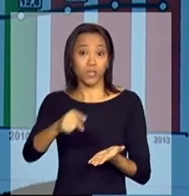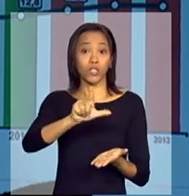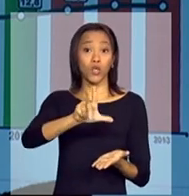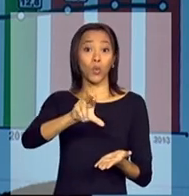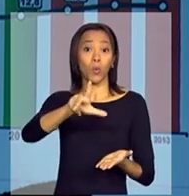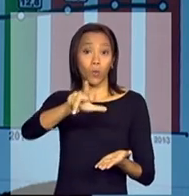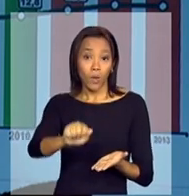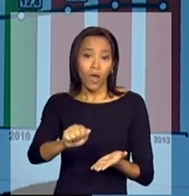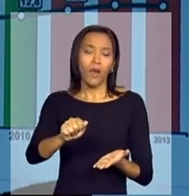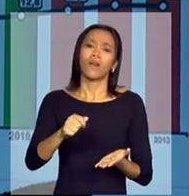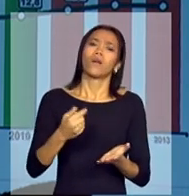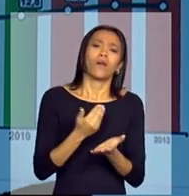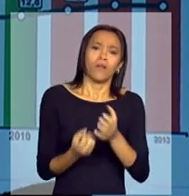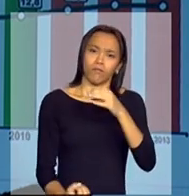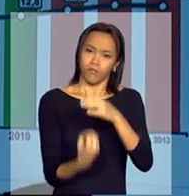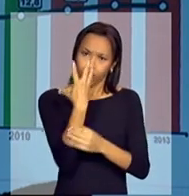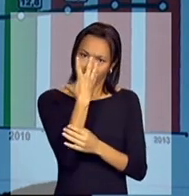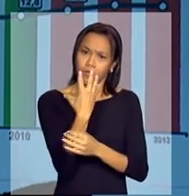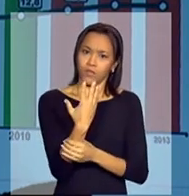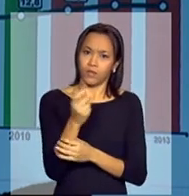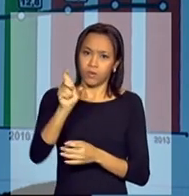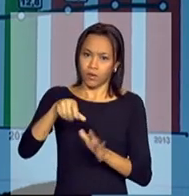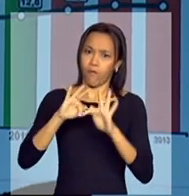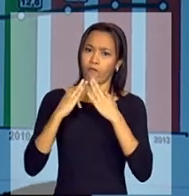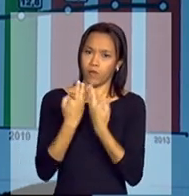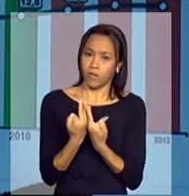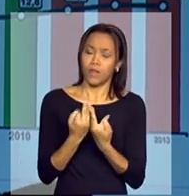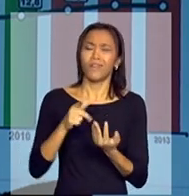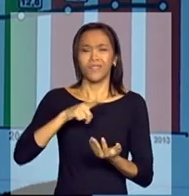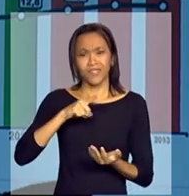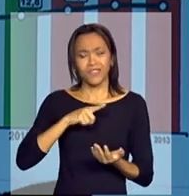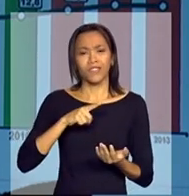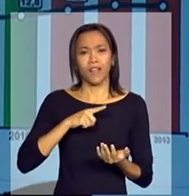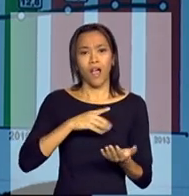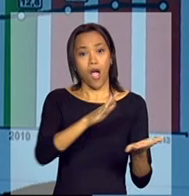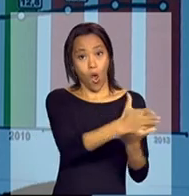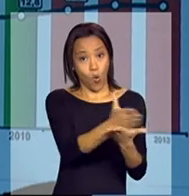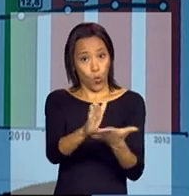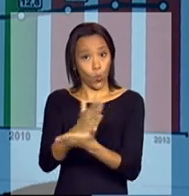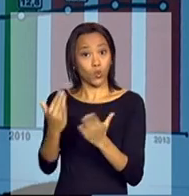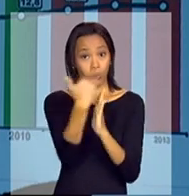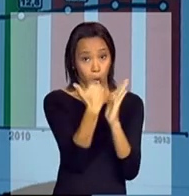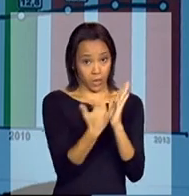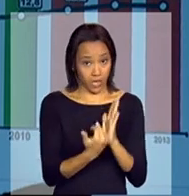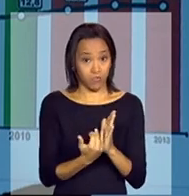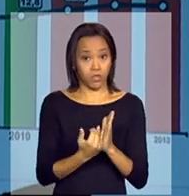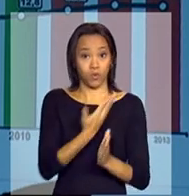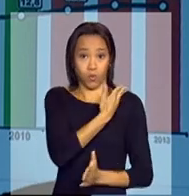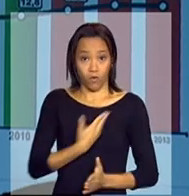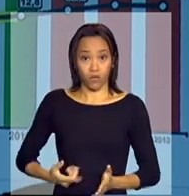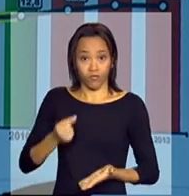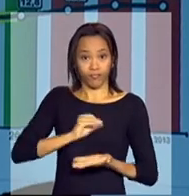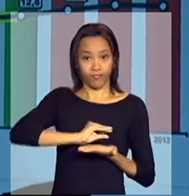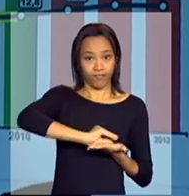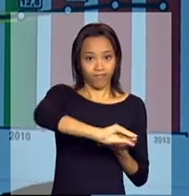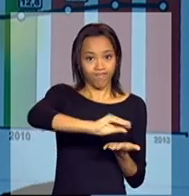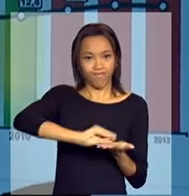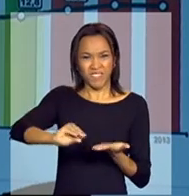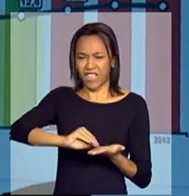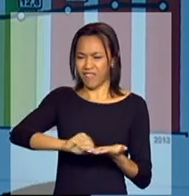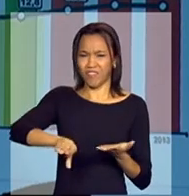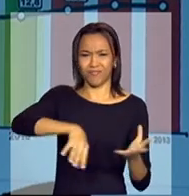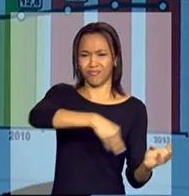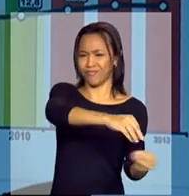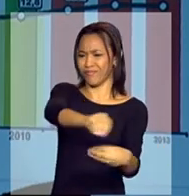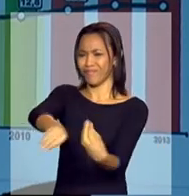construindo o Bolsa Família, existiam alguns programas de transferência de renda dispersos, com